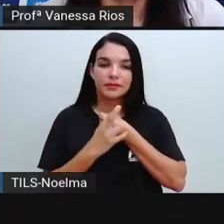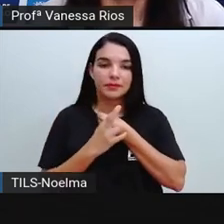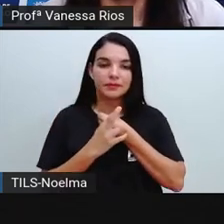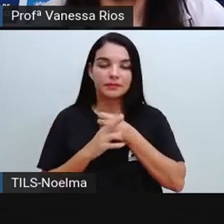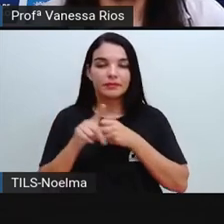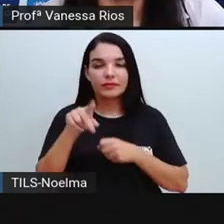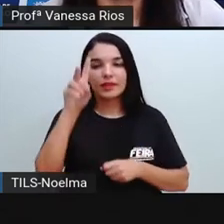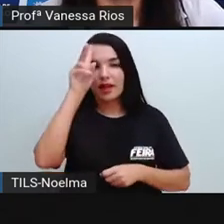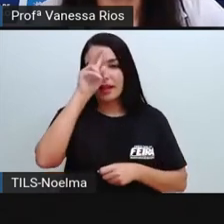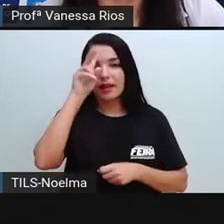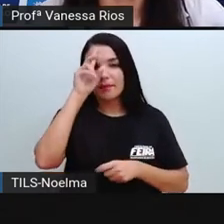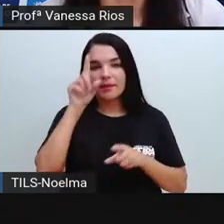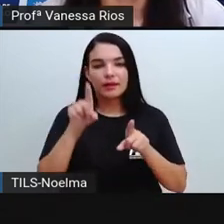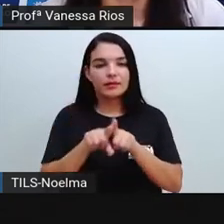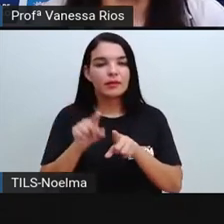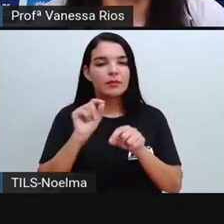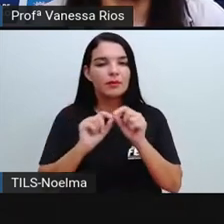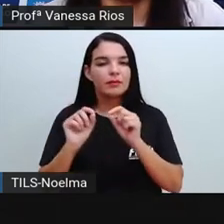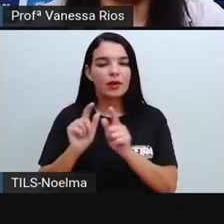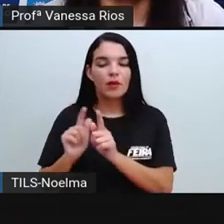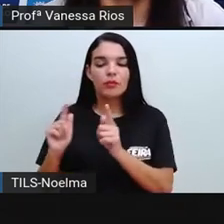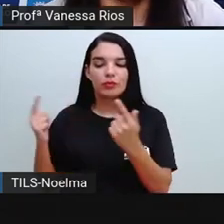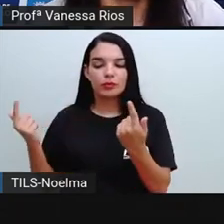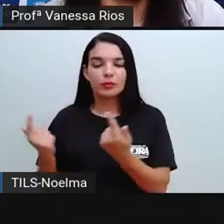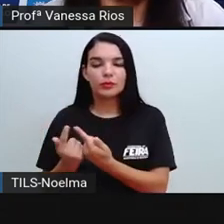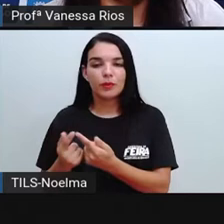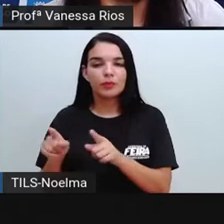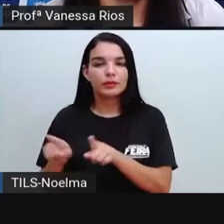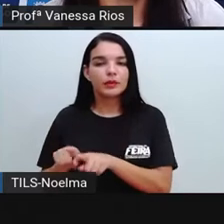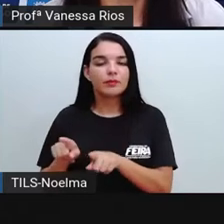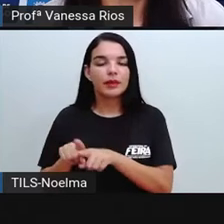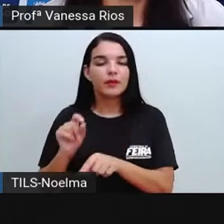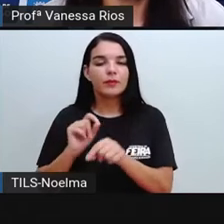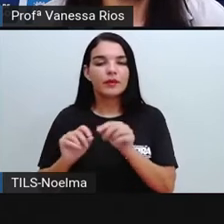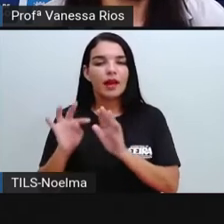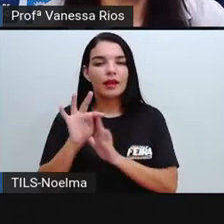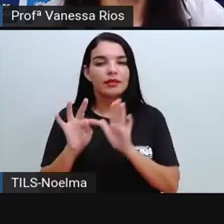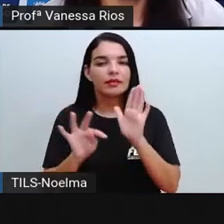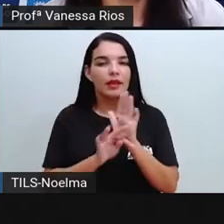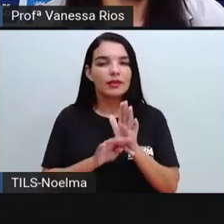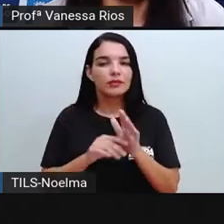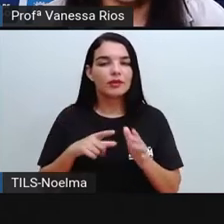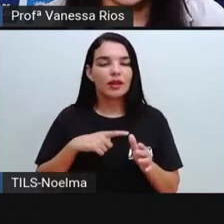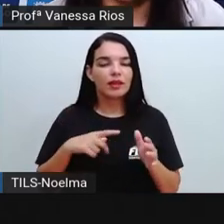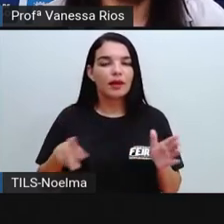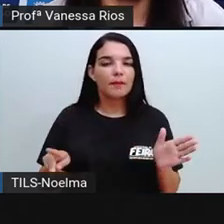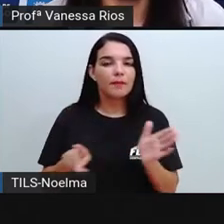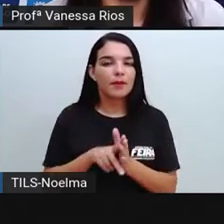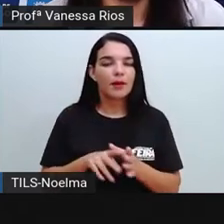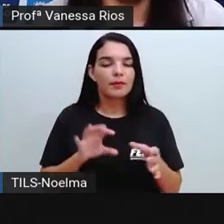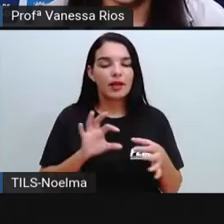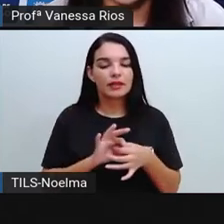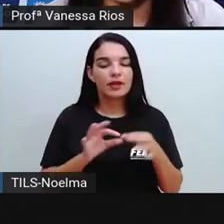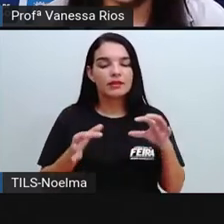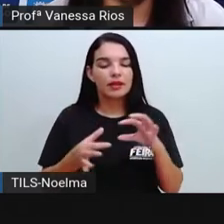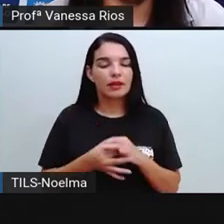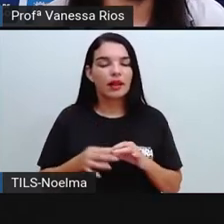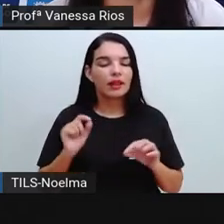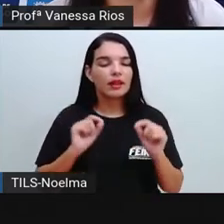lembraram também a qual grupo de textos a entrevista está associada, ela está